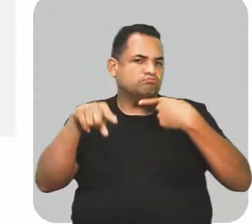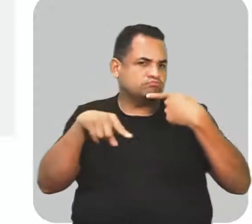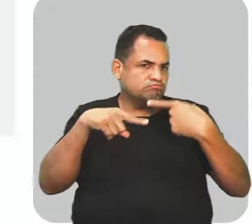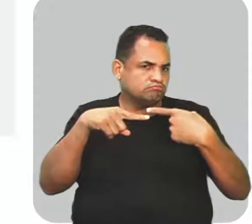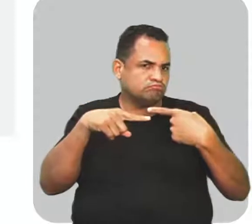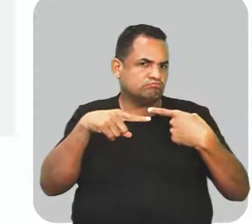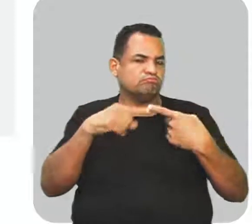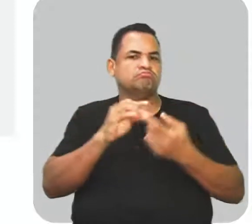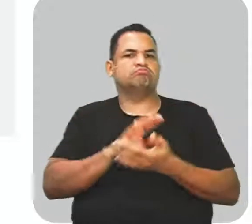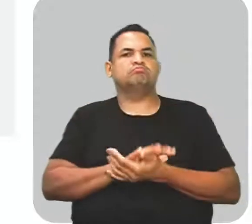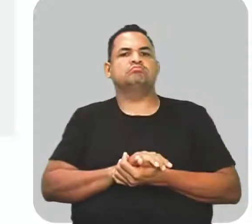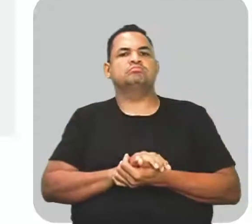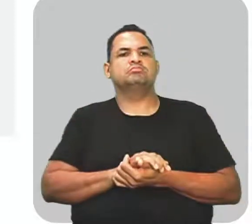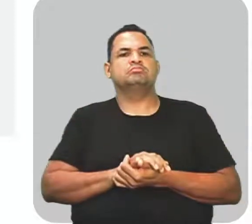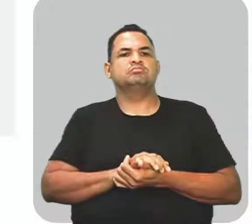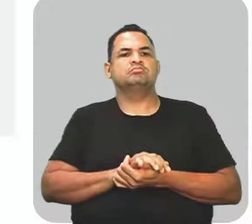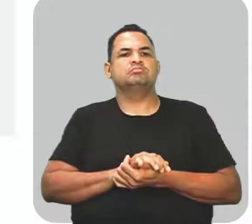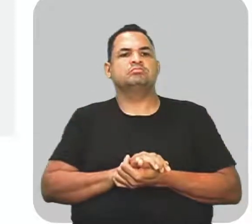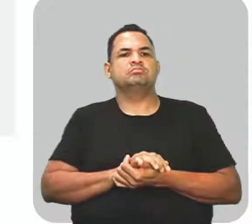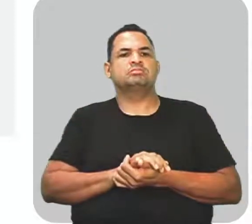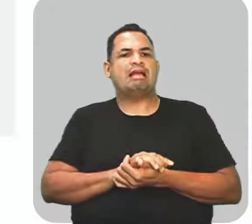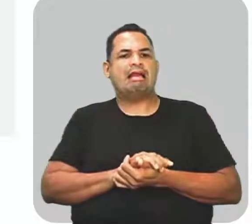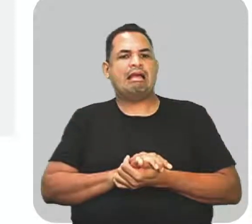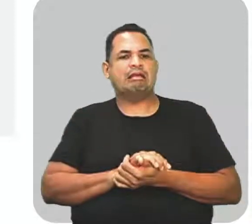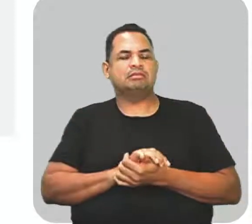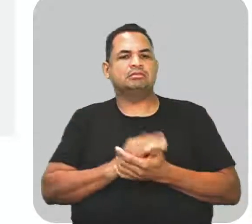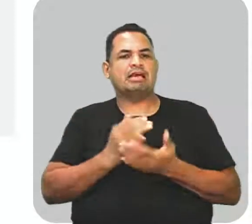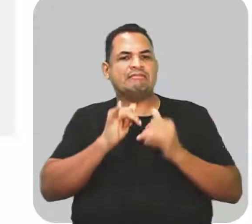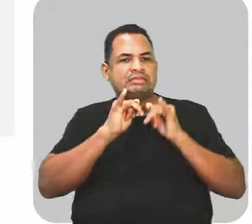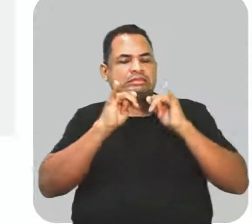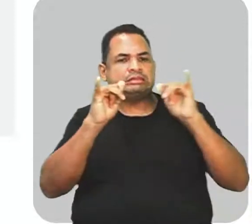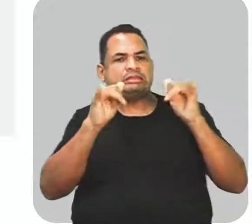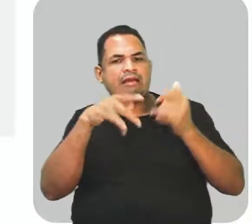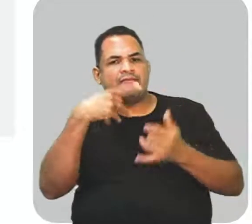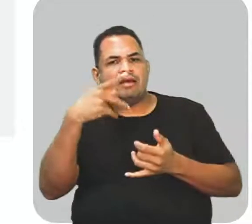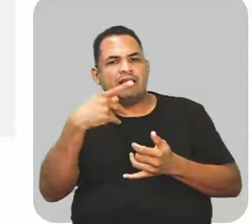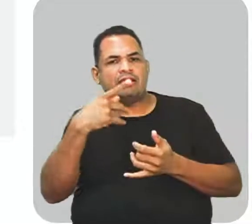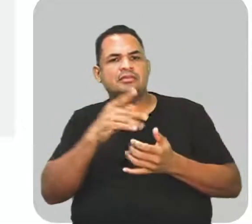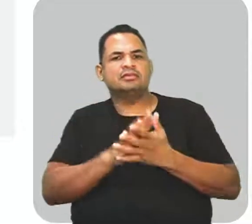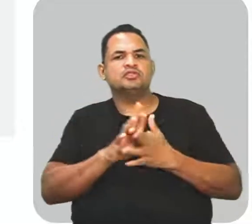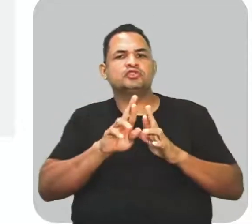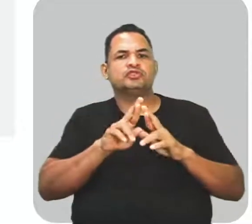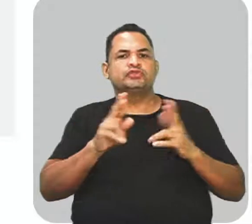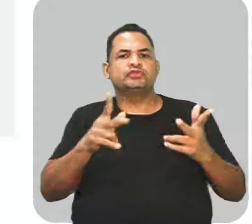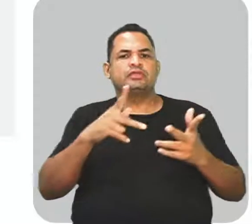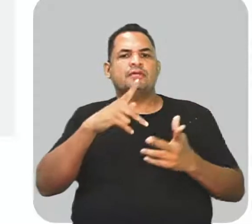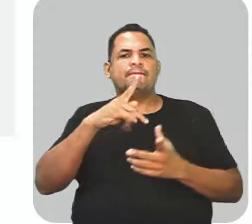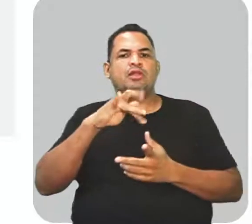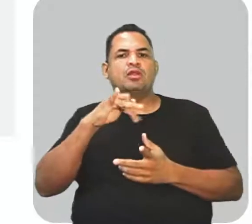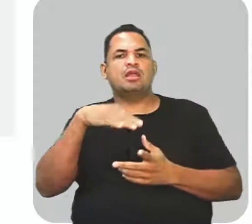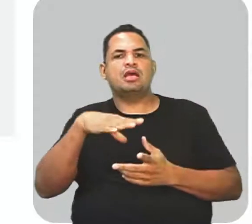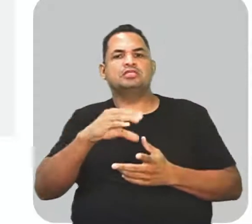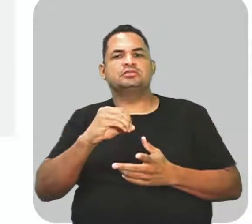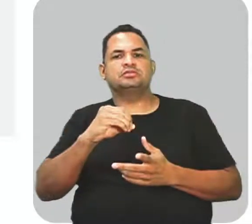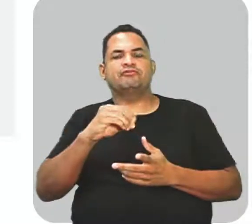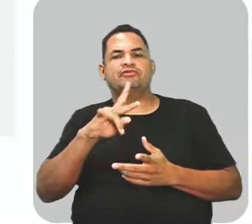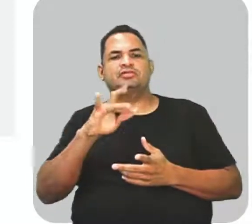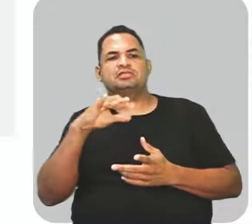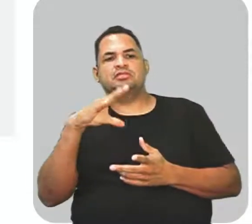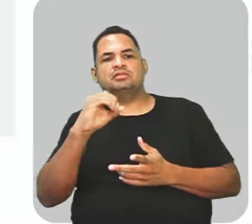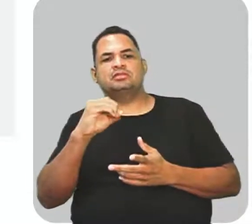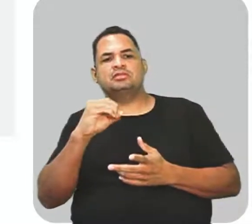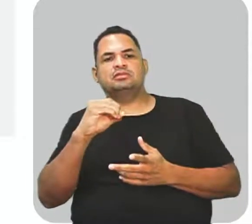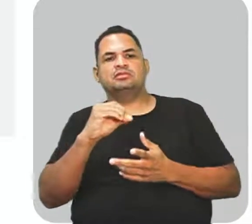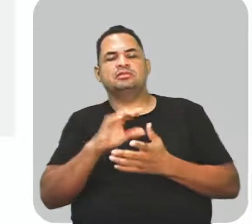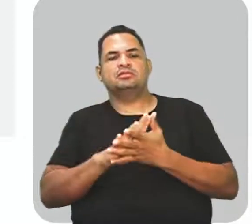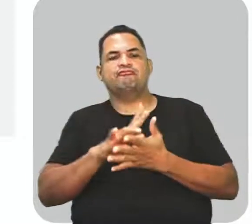enfatizá-la, De dar esse destaque mesmo. Difere aí do pleonasmo vicioso, que é considerado aí como